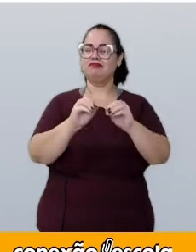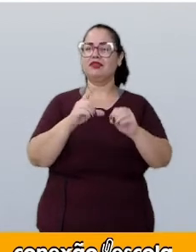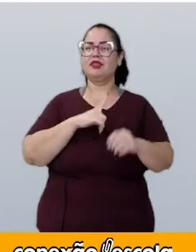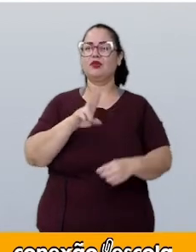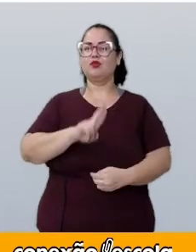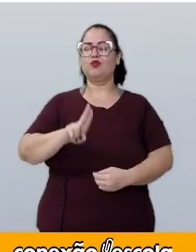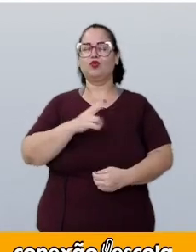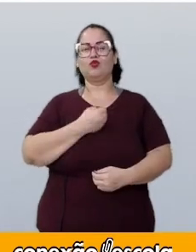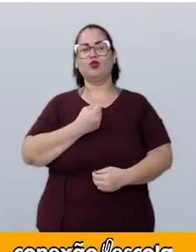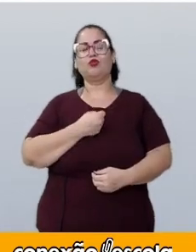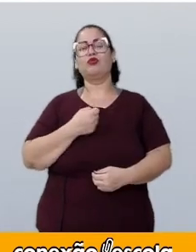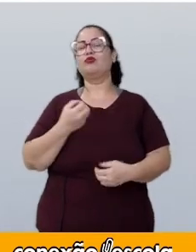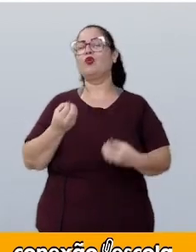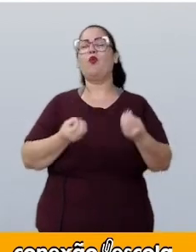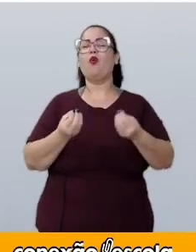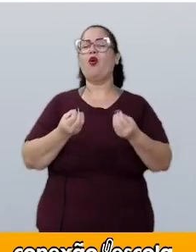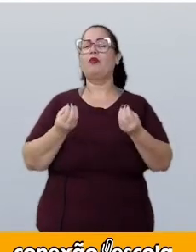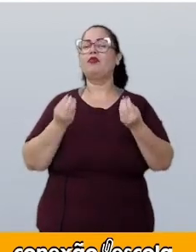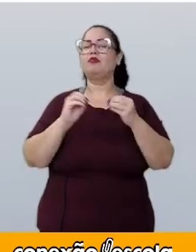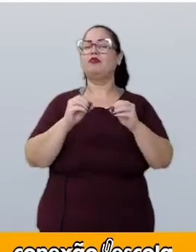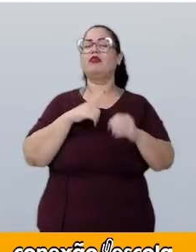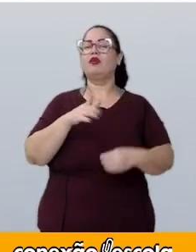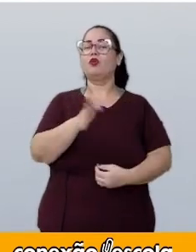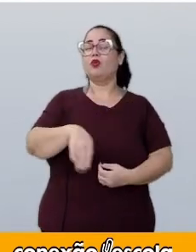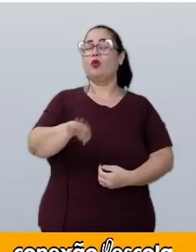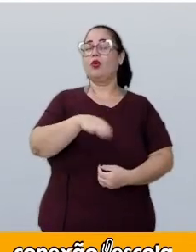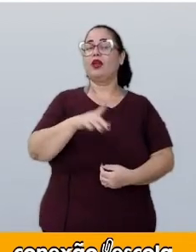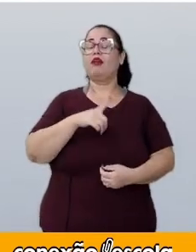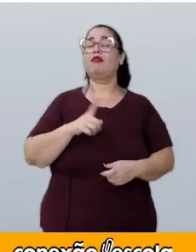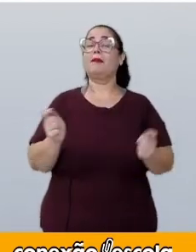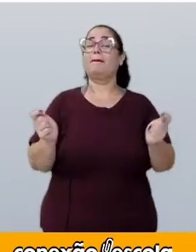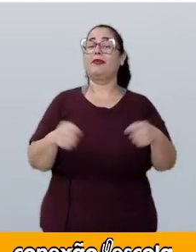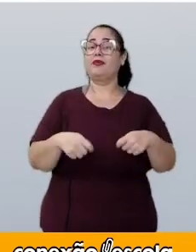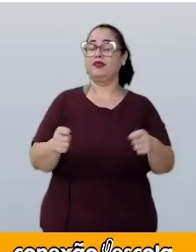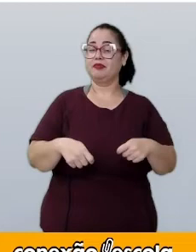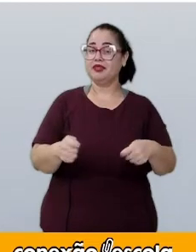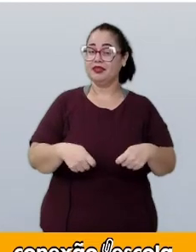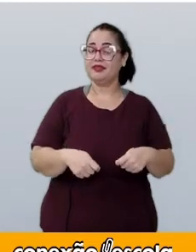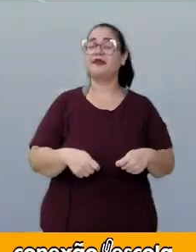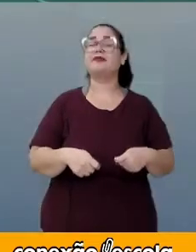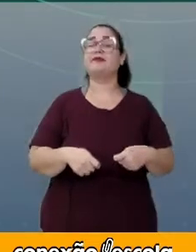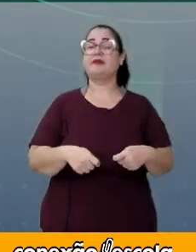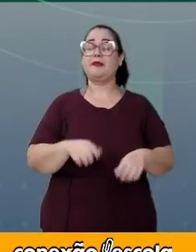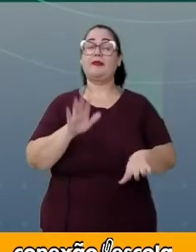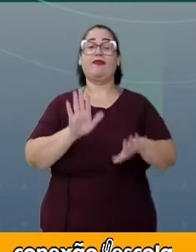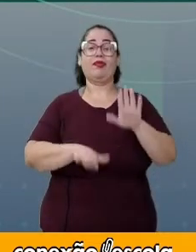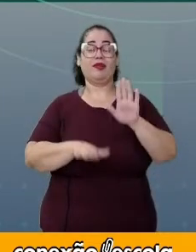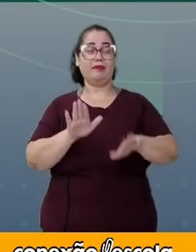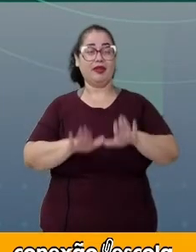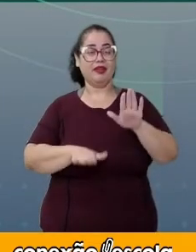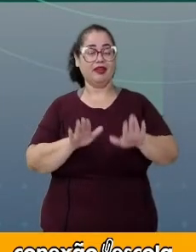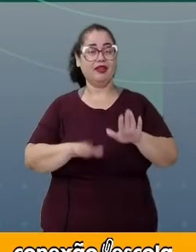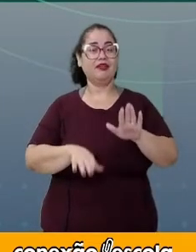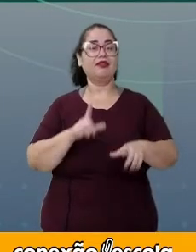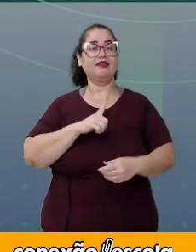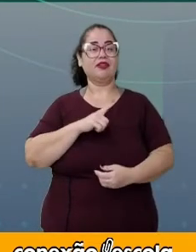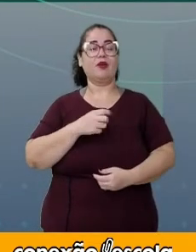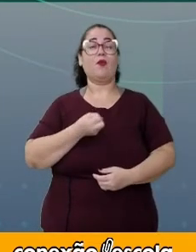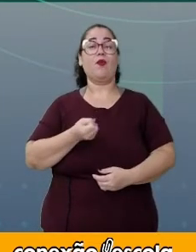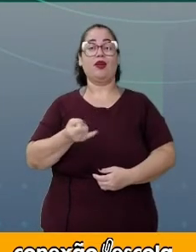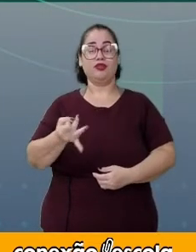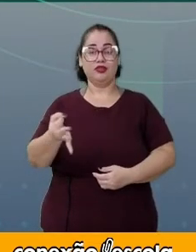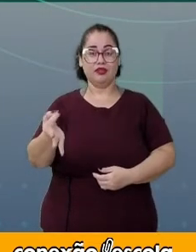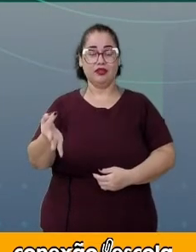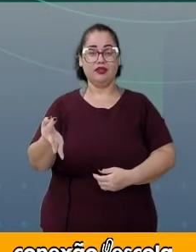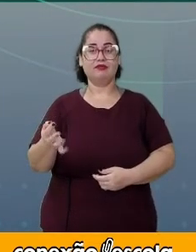para determinar o total de possibilidades. E dependendo da quantidade